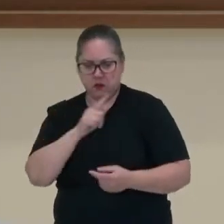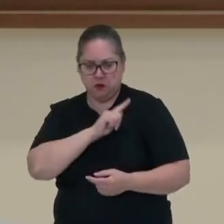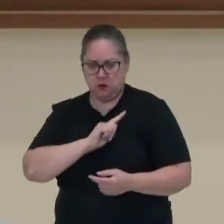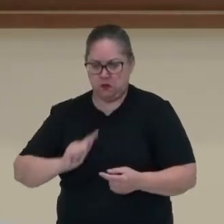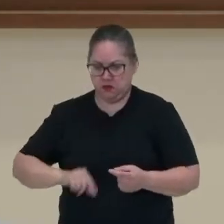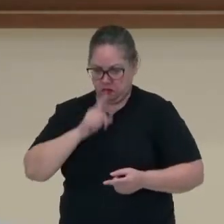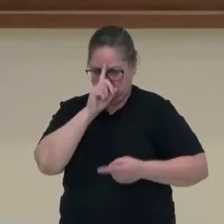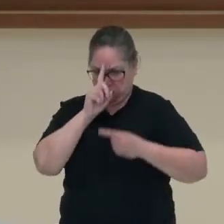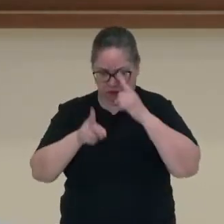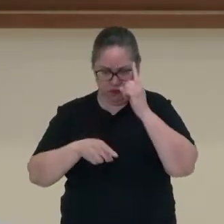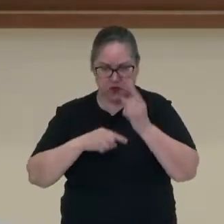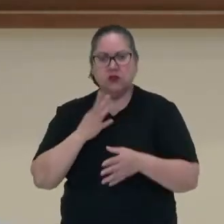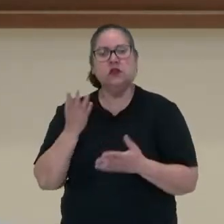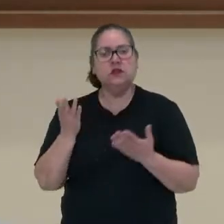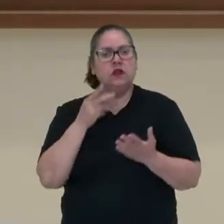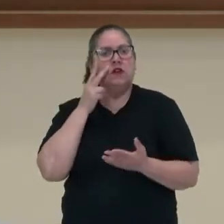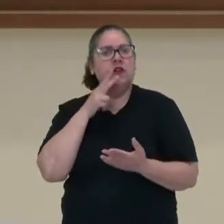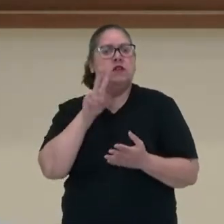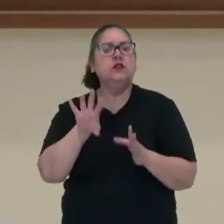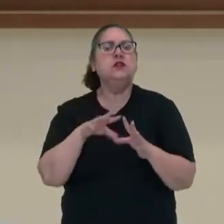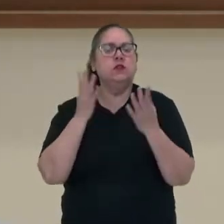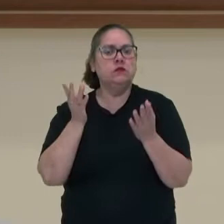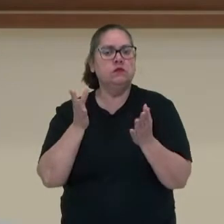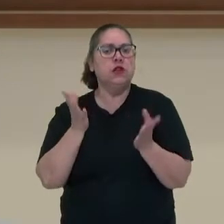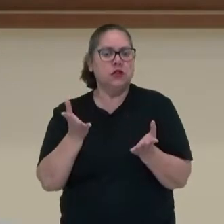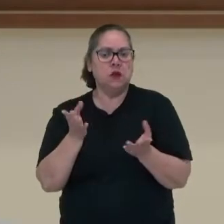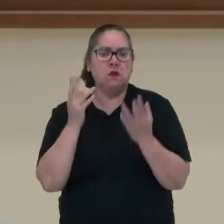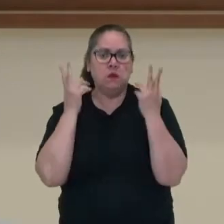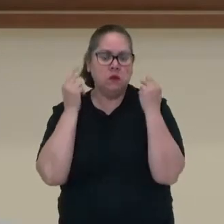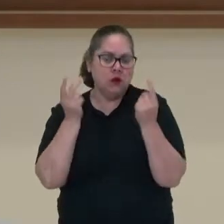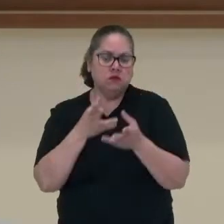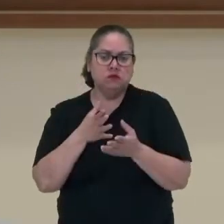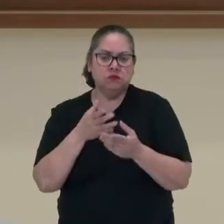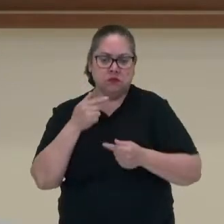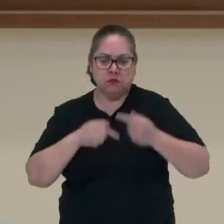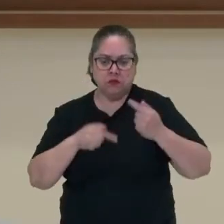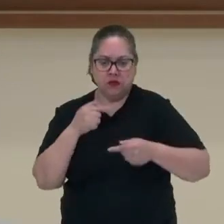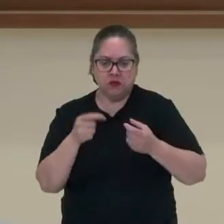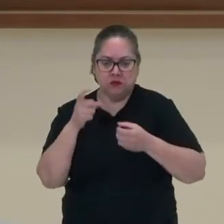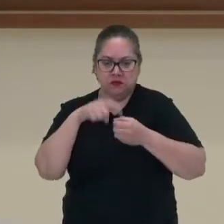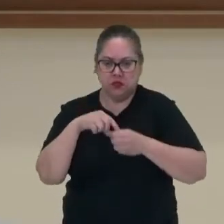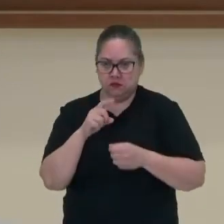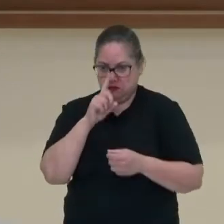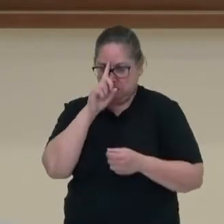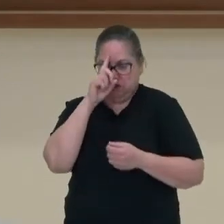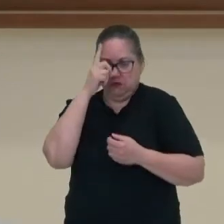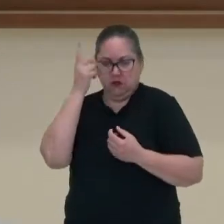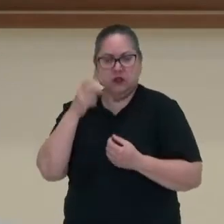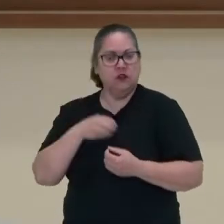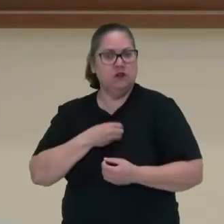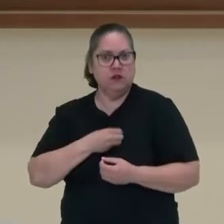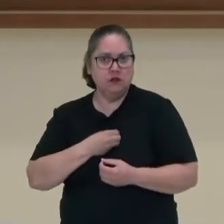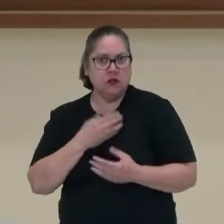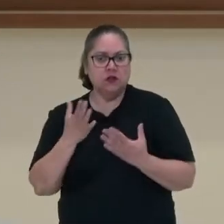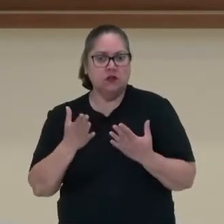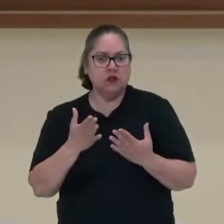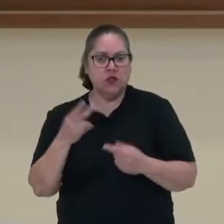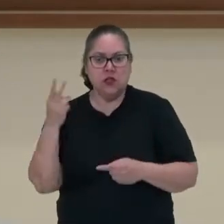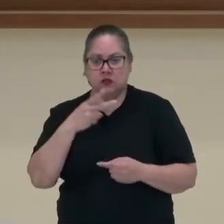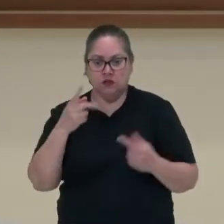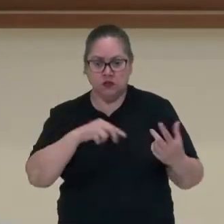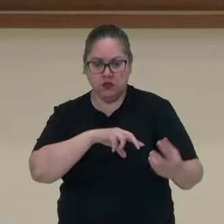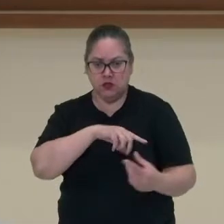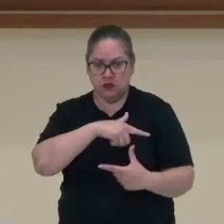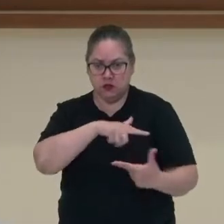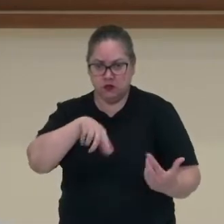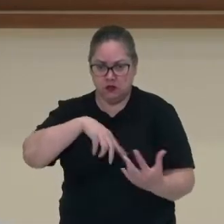ditatoriais. E a gente vai ver que então isso fazia parte desse contexto político, ideológico que se vivia. A Segunda Guerra